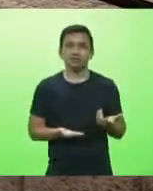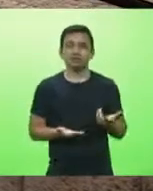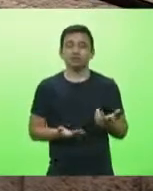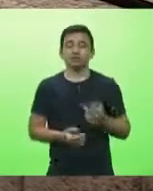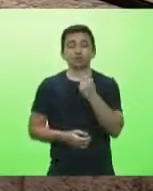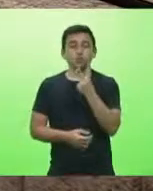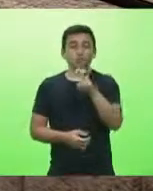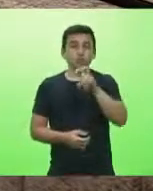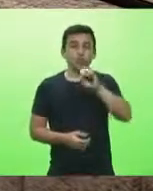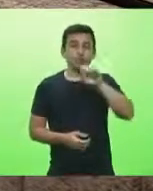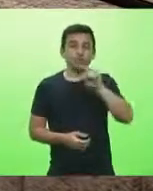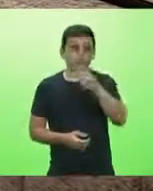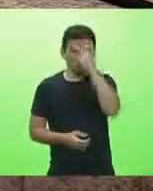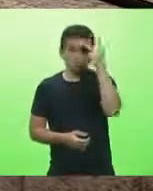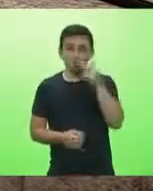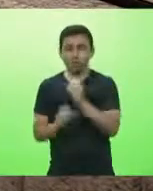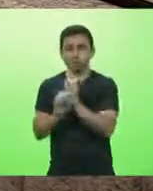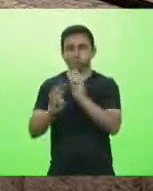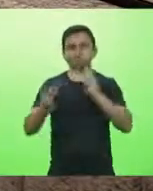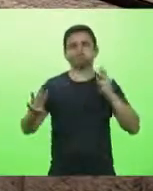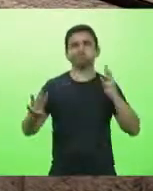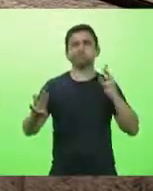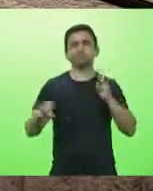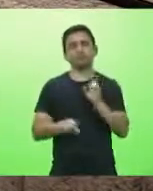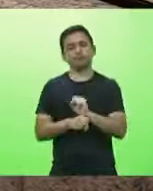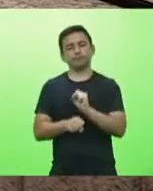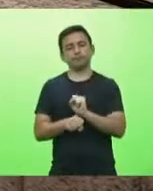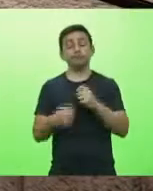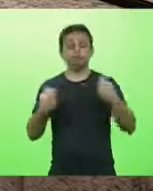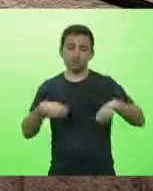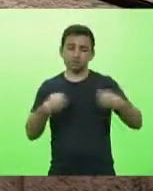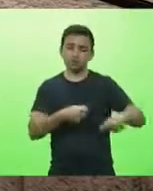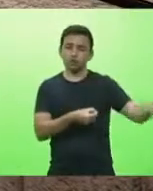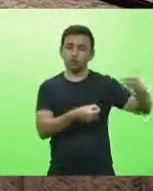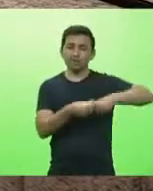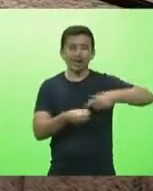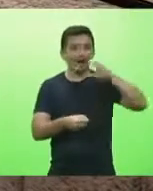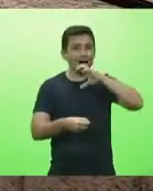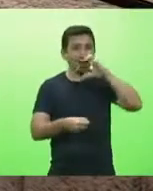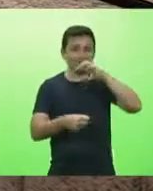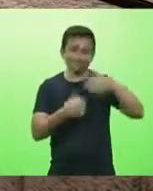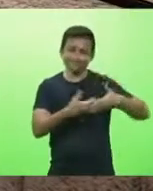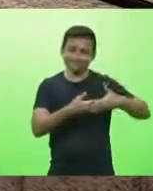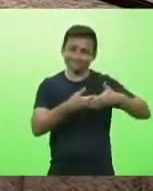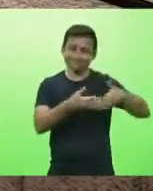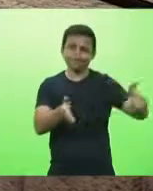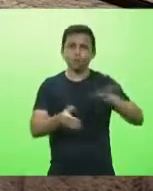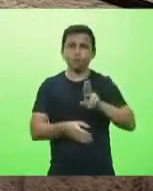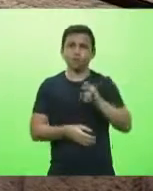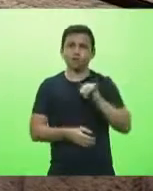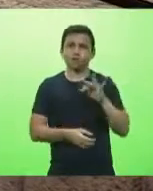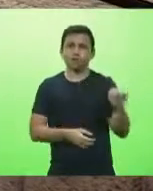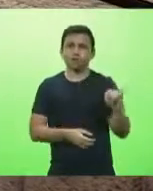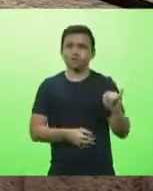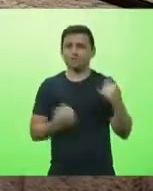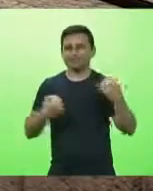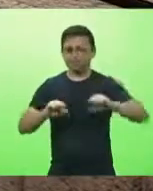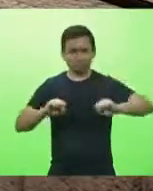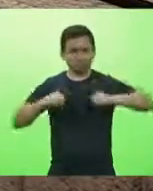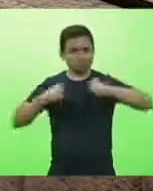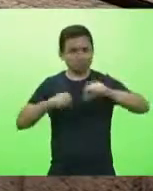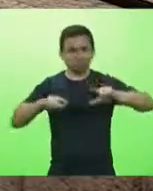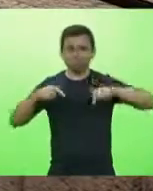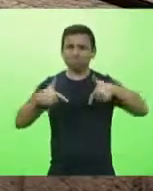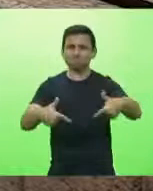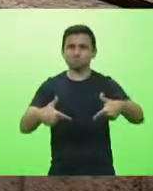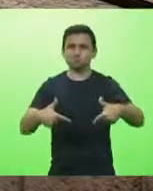lista de espera nós temos que reabilitar essas 300 UTIs urgentemente precisamos fazer uma força tarefa uma operação